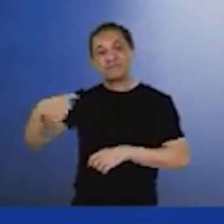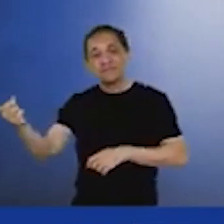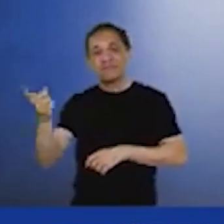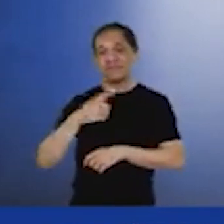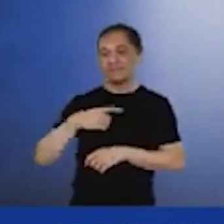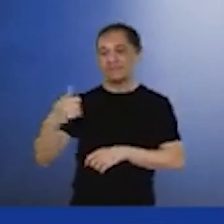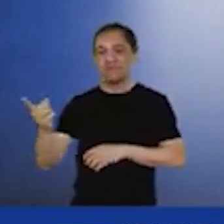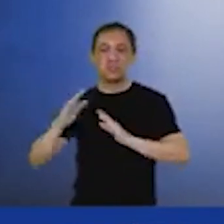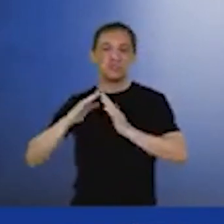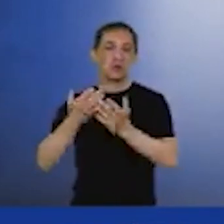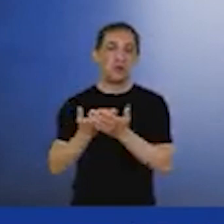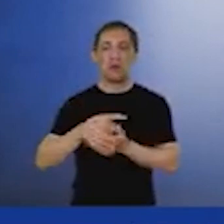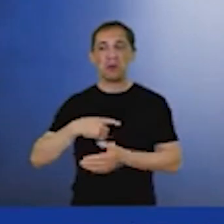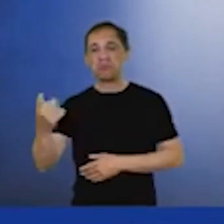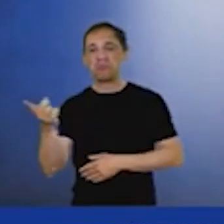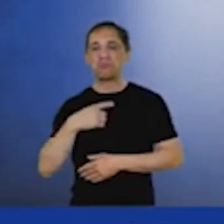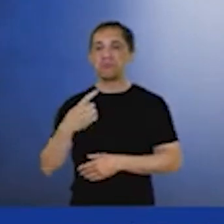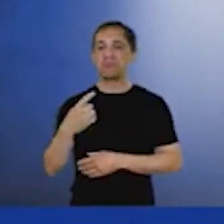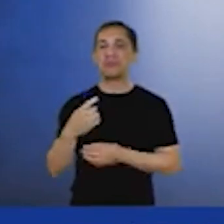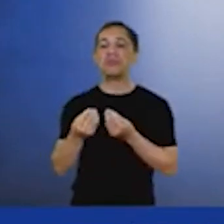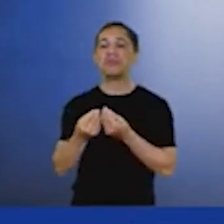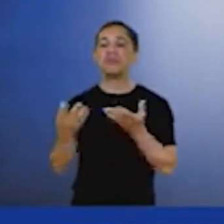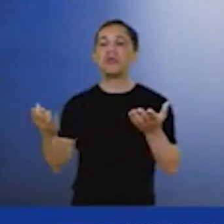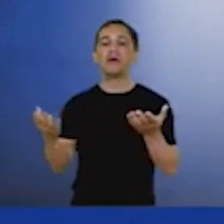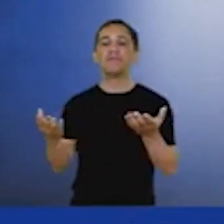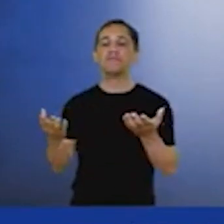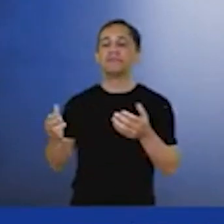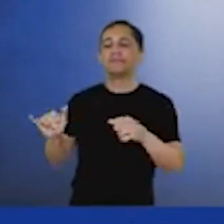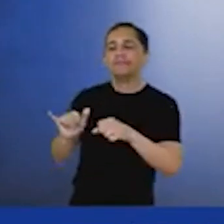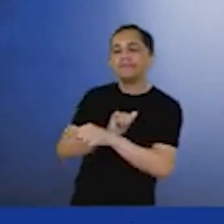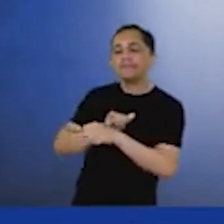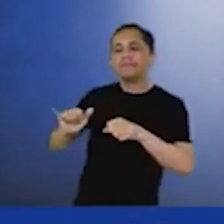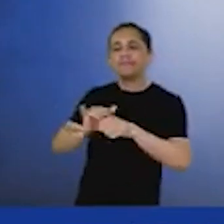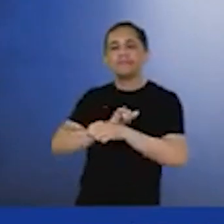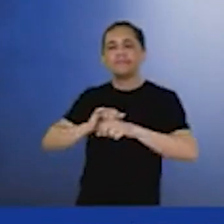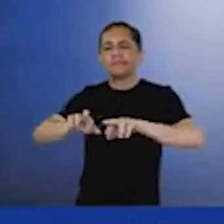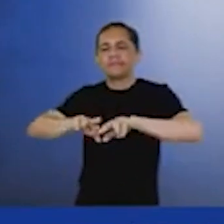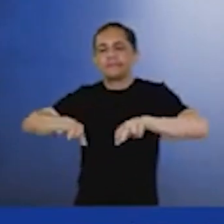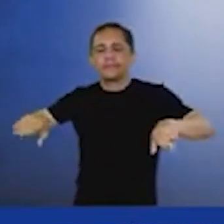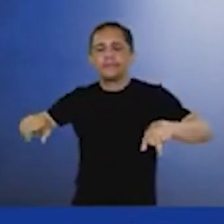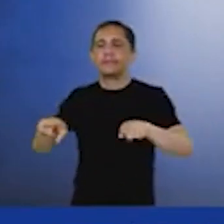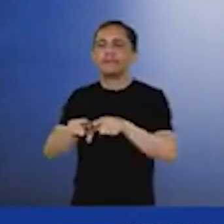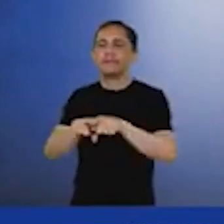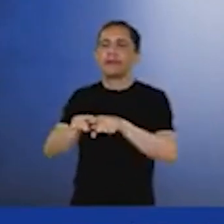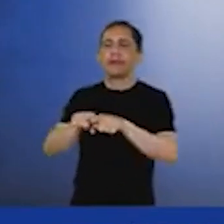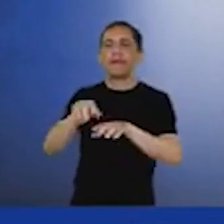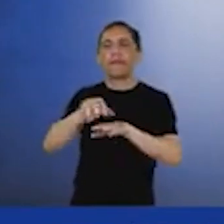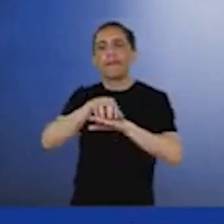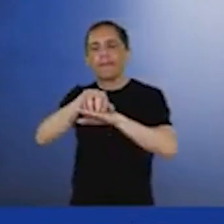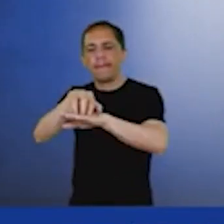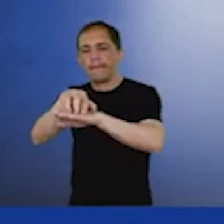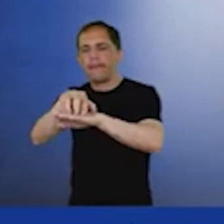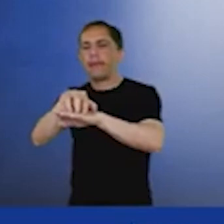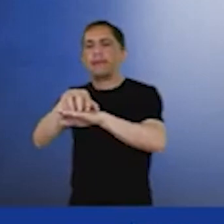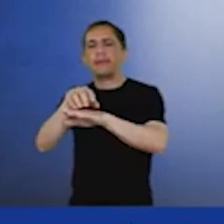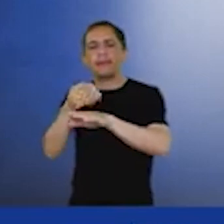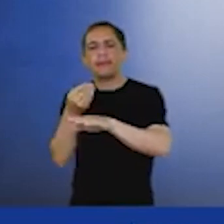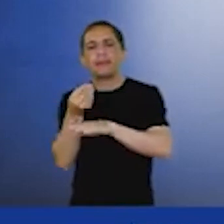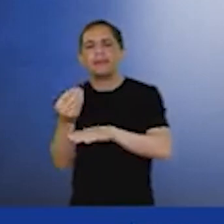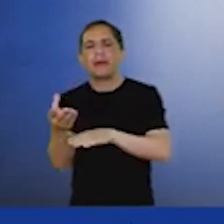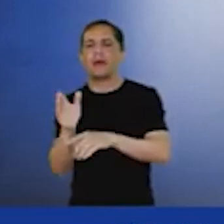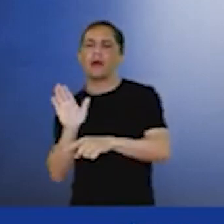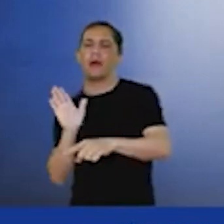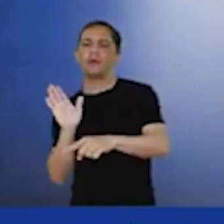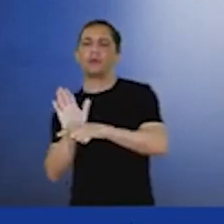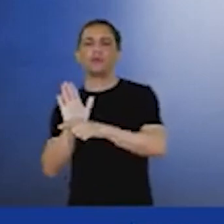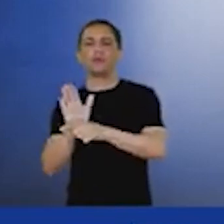e como você consegue disponibilizar mais recursos, mais transporte de uma forma geral, para que você atenda a